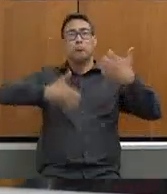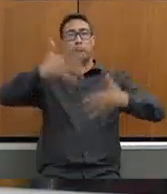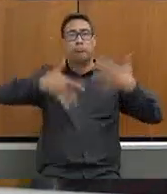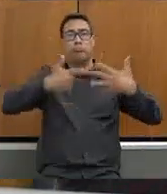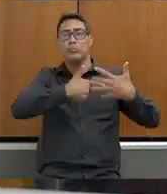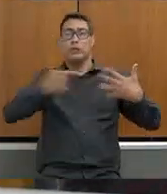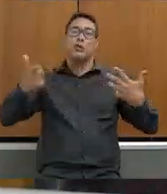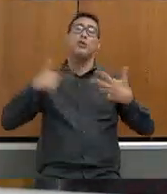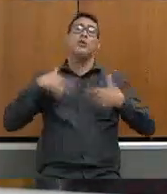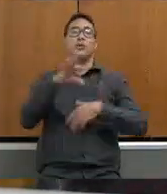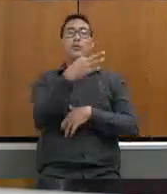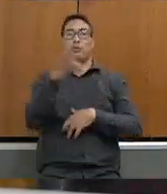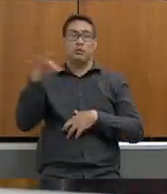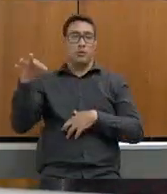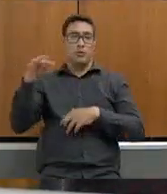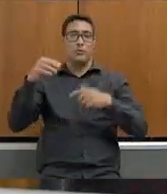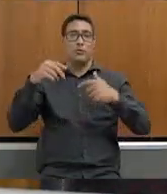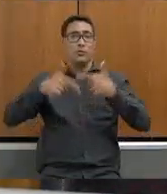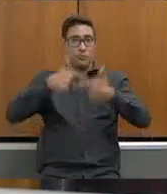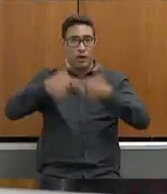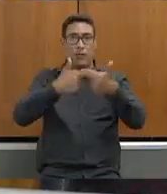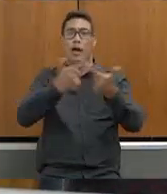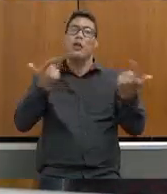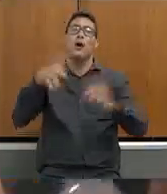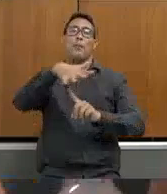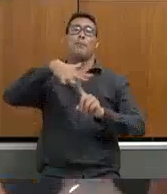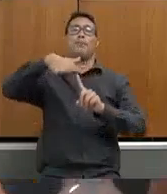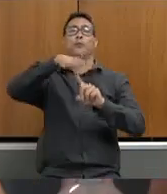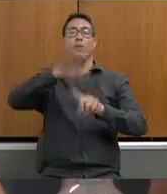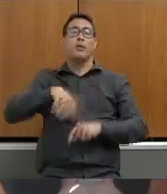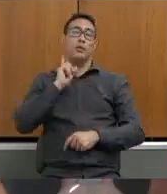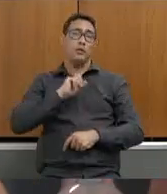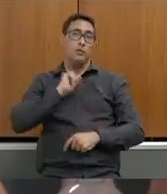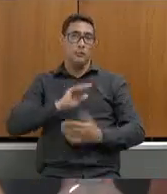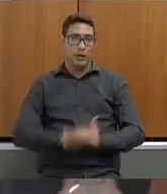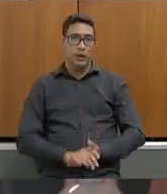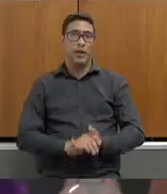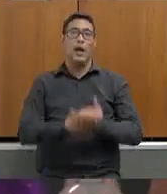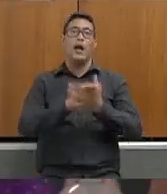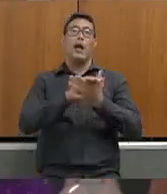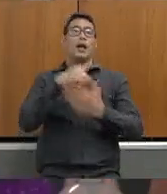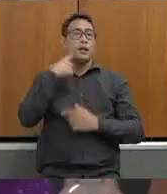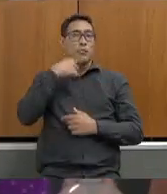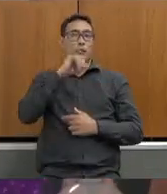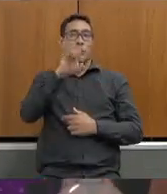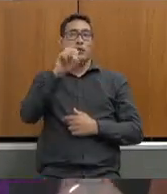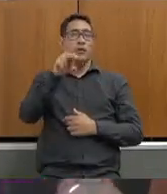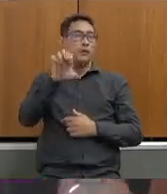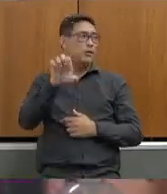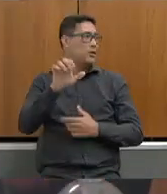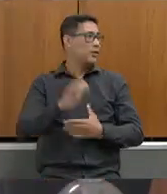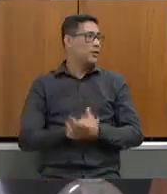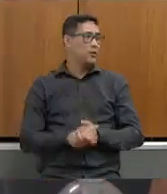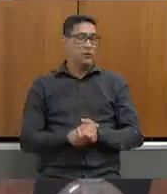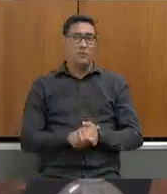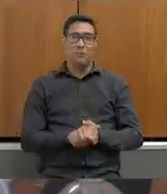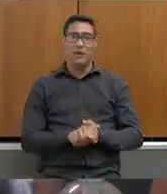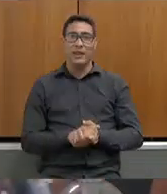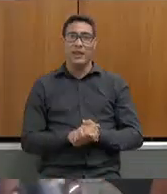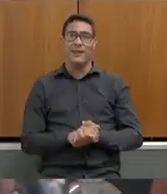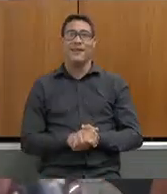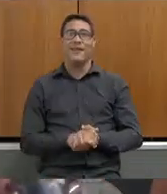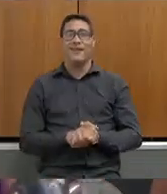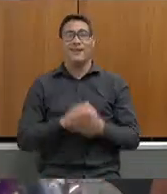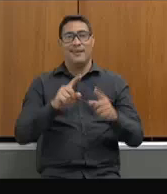Assembleia então estão prestando contas a vocês à população mineira deputada Ione Pinheiro boa tarde vossa excelência com a palavra Boa tarde